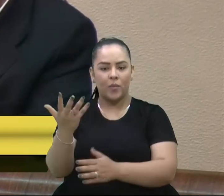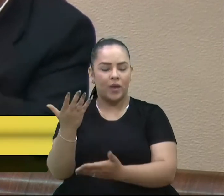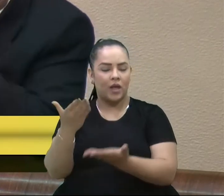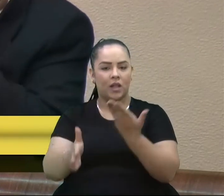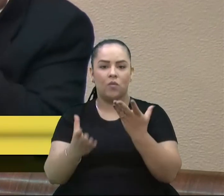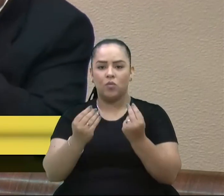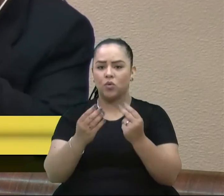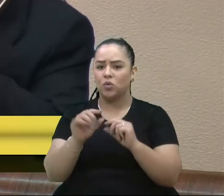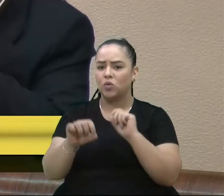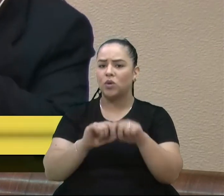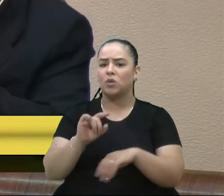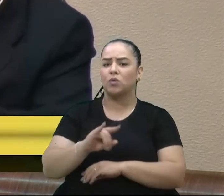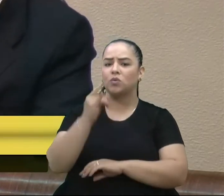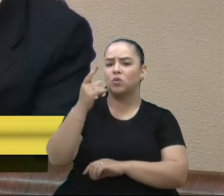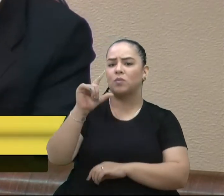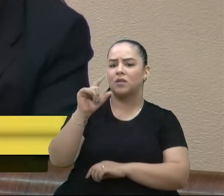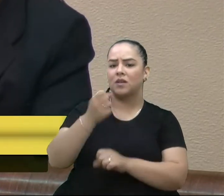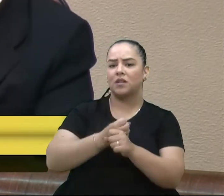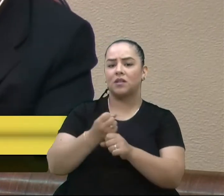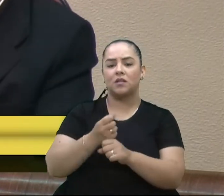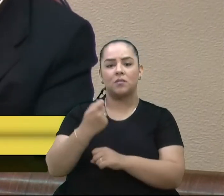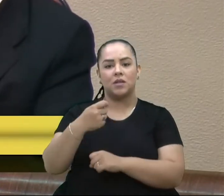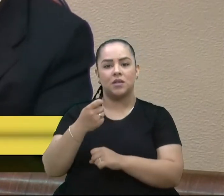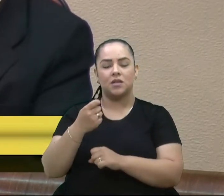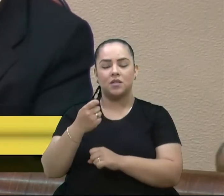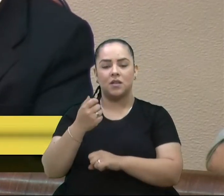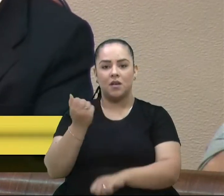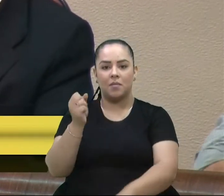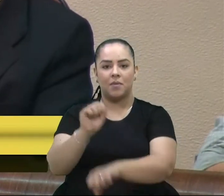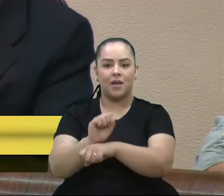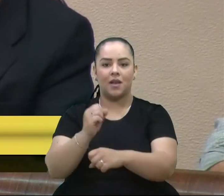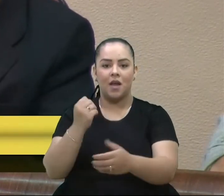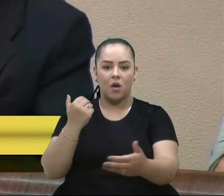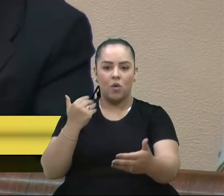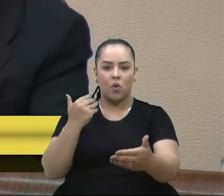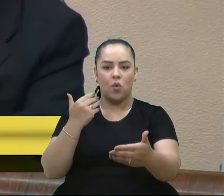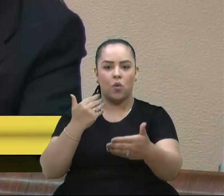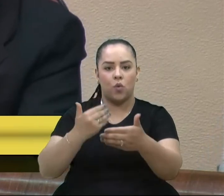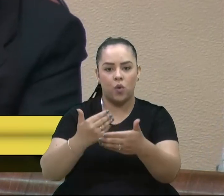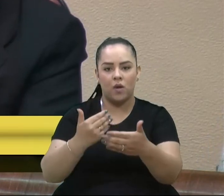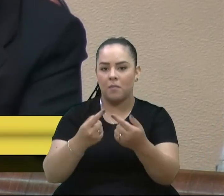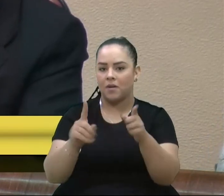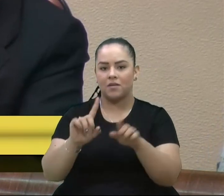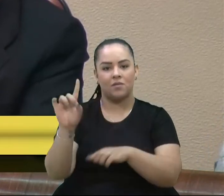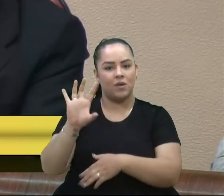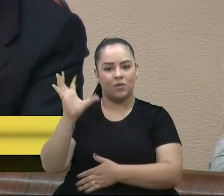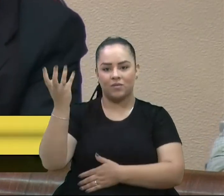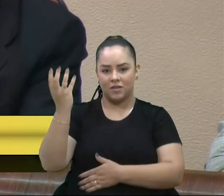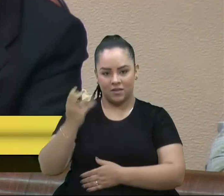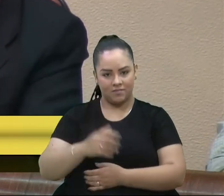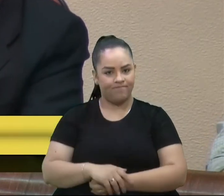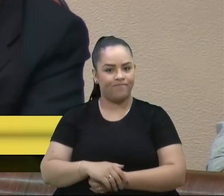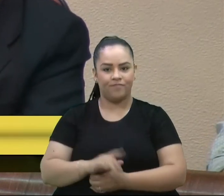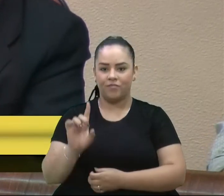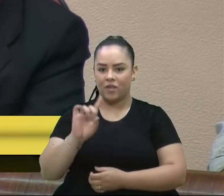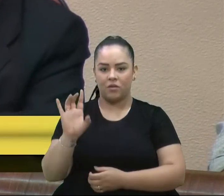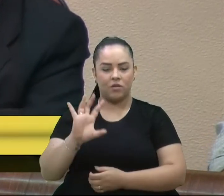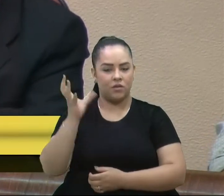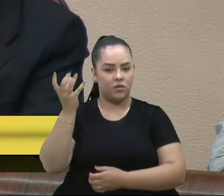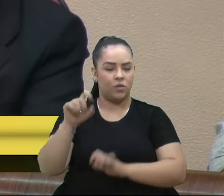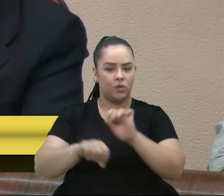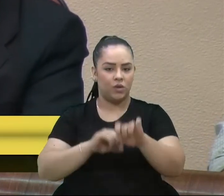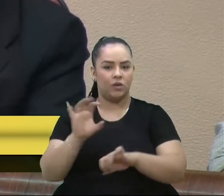teria que haver uma desaceleração? E não está havendo, vereador Juliano, não está vendo, está